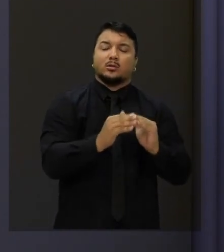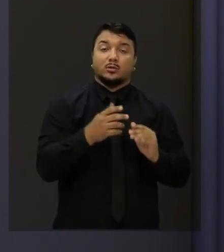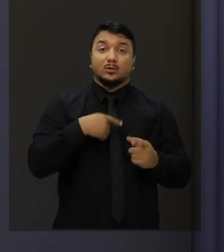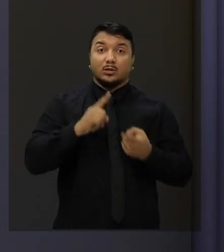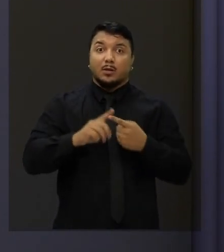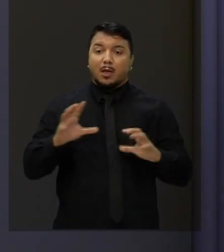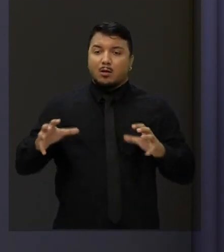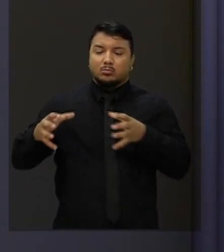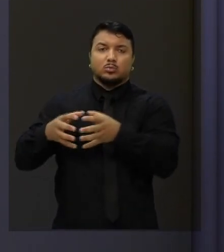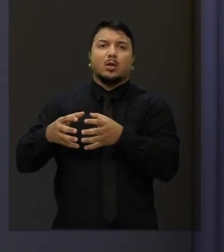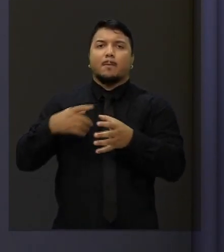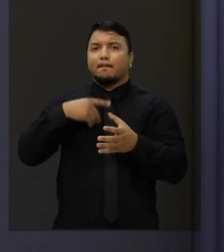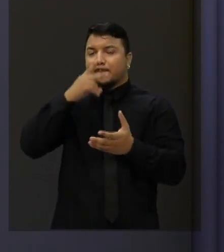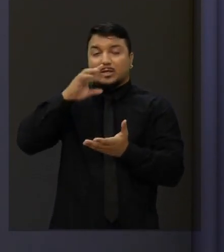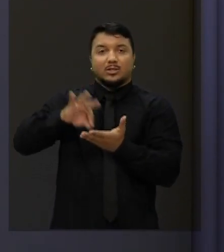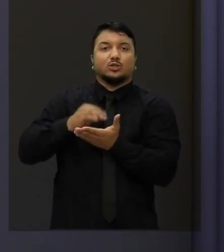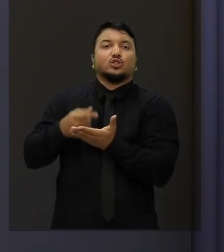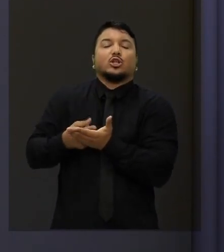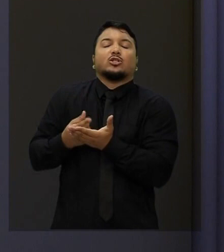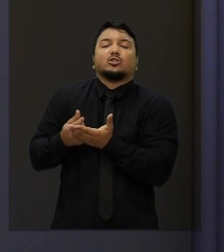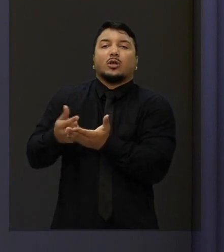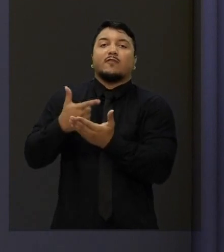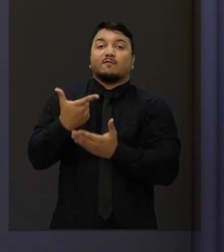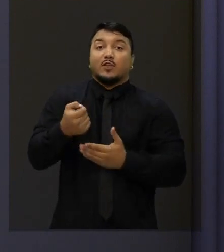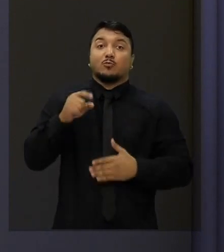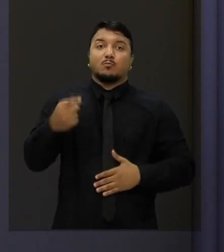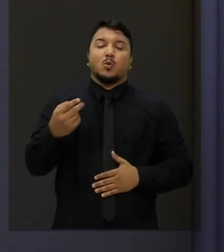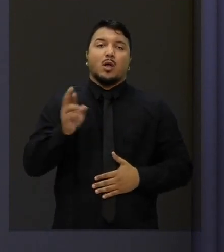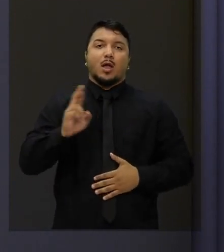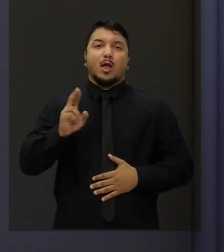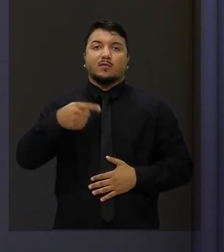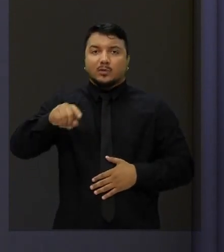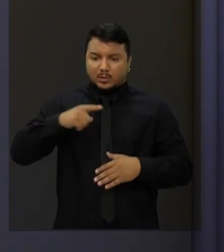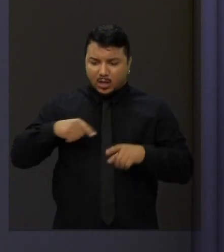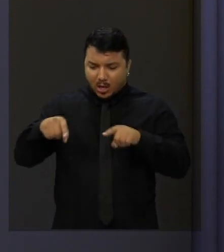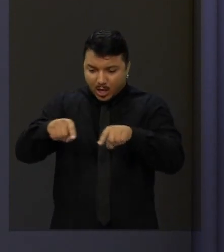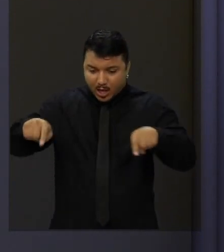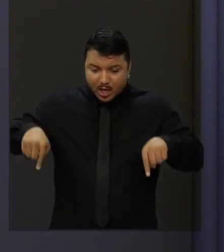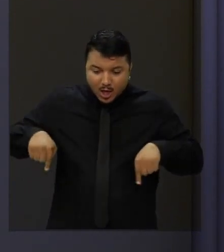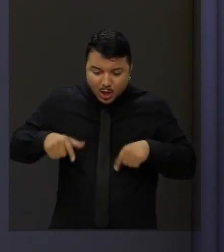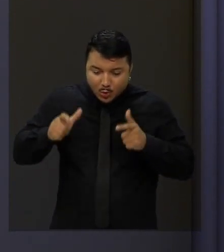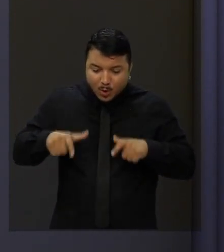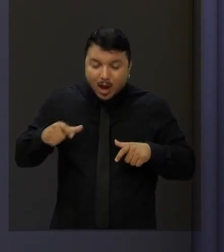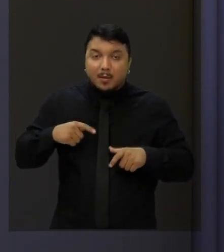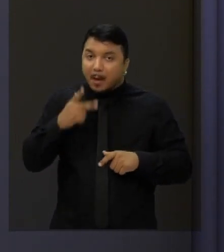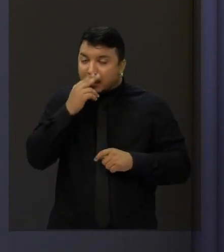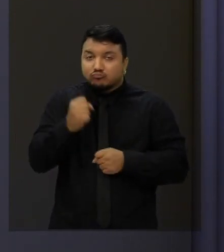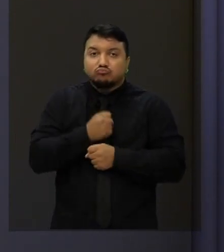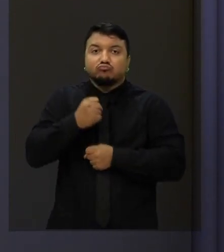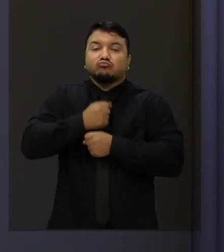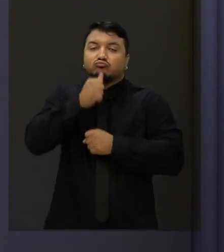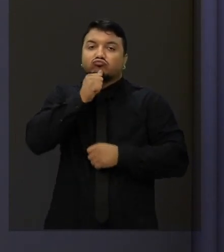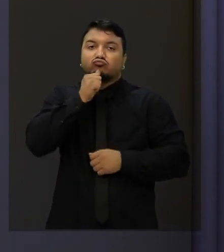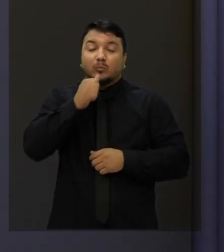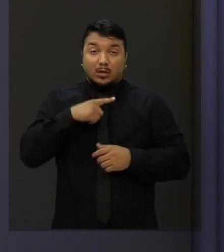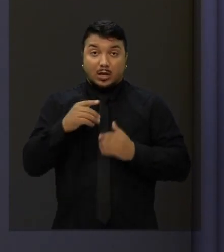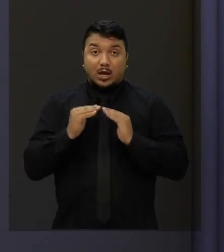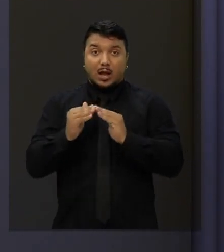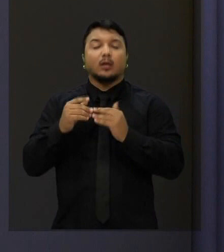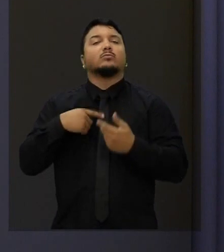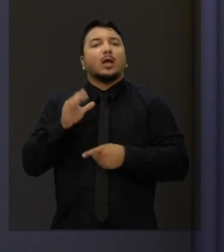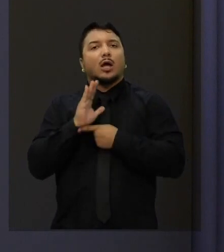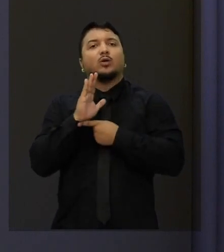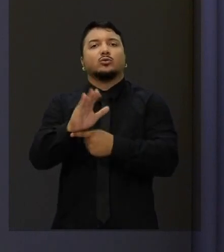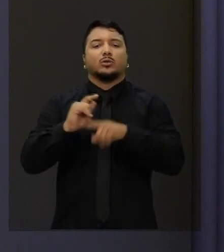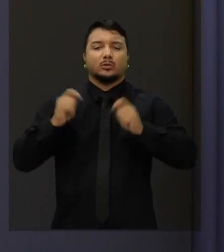com cheque moradia, com ajuda de 20 mil reais, para você que tem um terreninho, mas não tem um dinheiro para levantar a casa. Eu quero lhe ajudar para que você